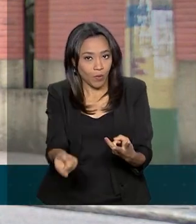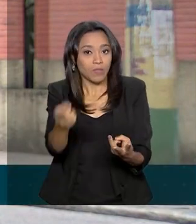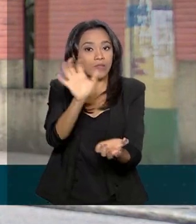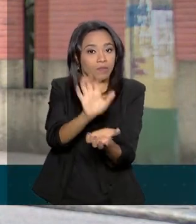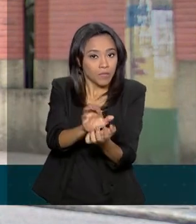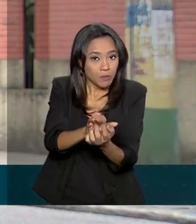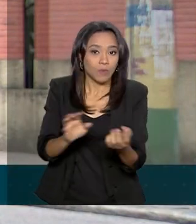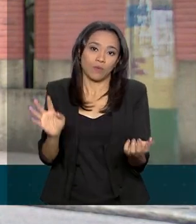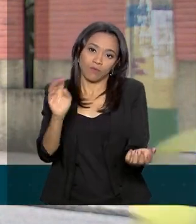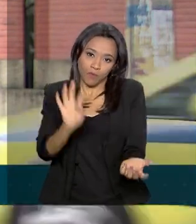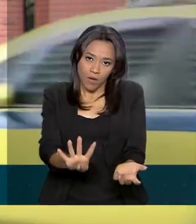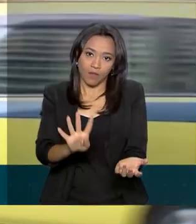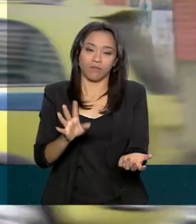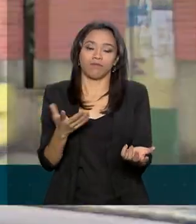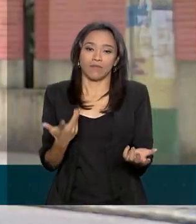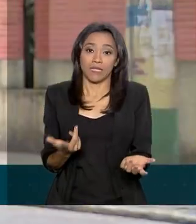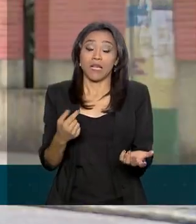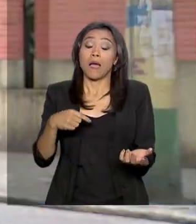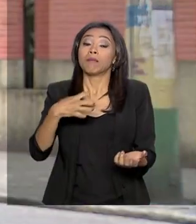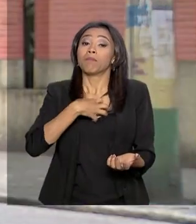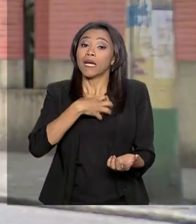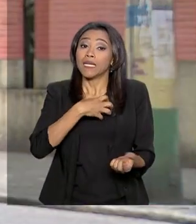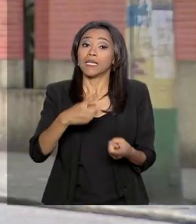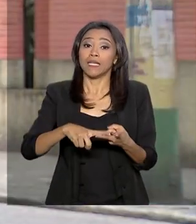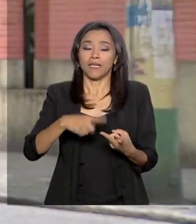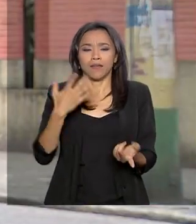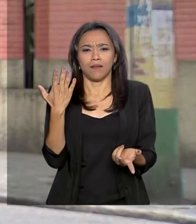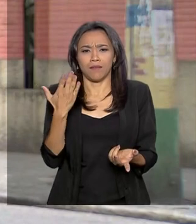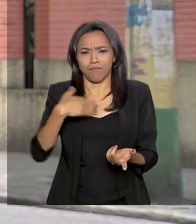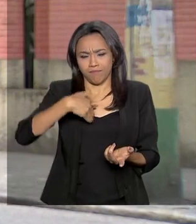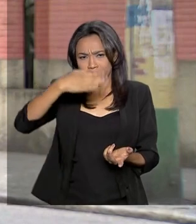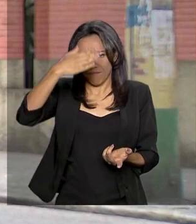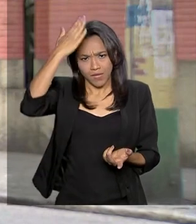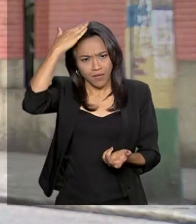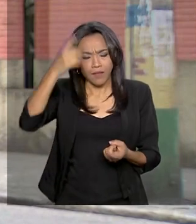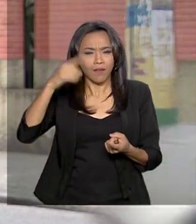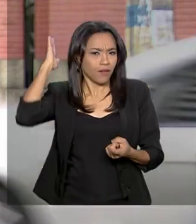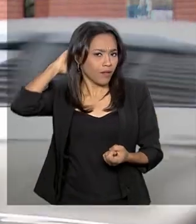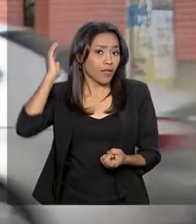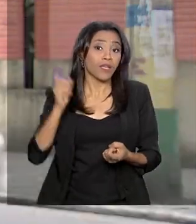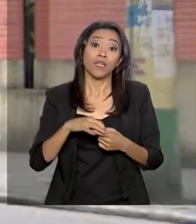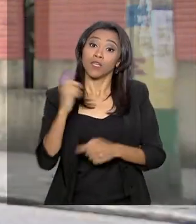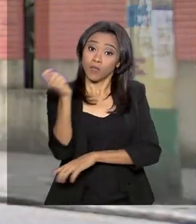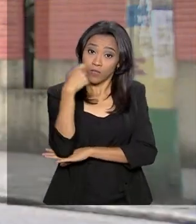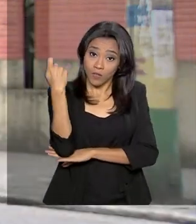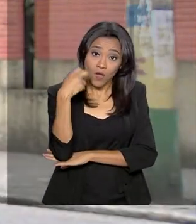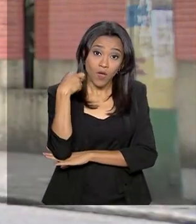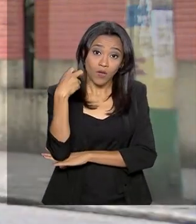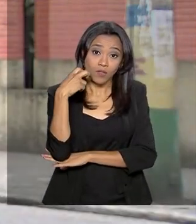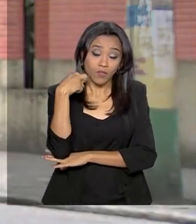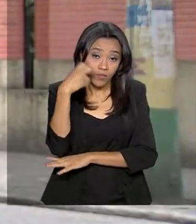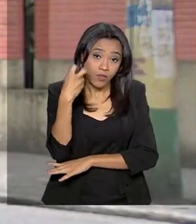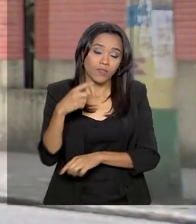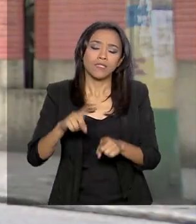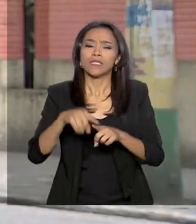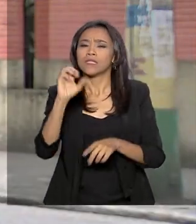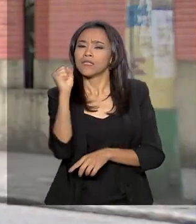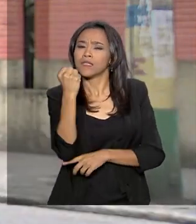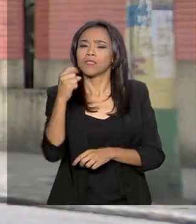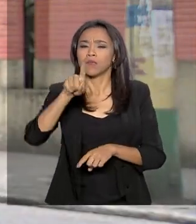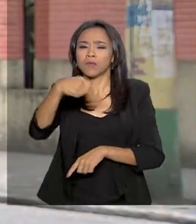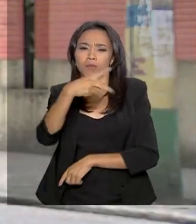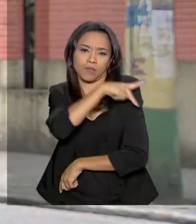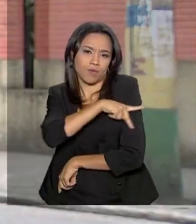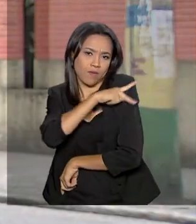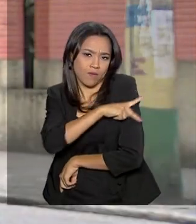Com um caso cada, aparecem Bahia, Paraná, Goiás, Maranhão, Rio Grande do Norte, Espírito Santo, Sergipe e Piauí.